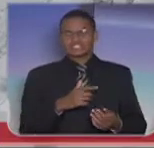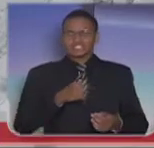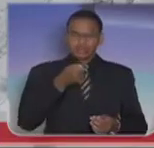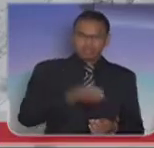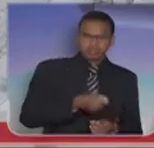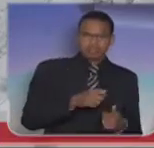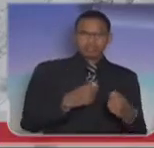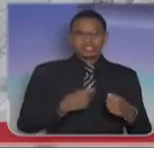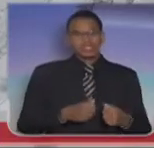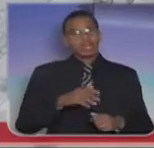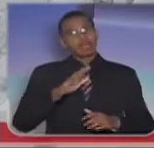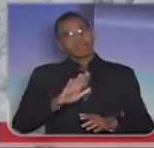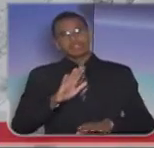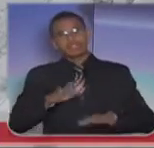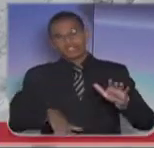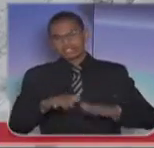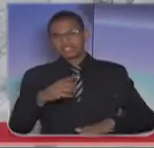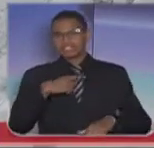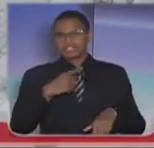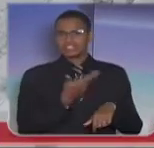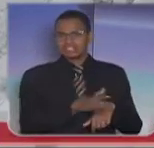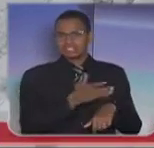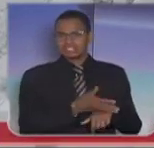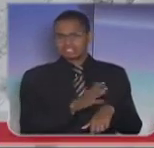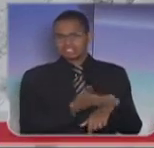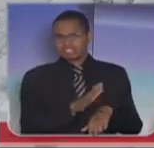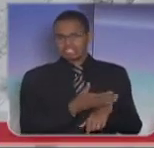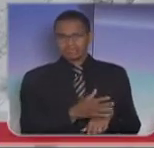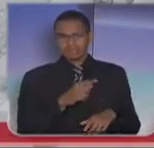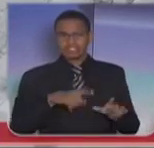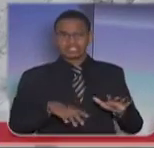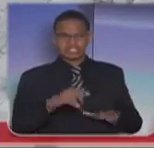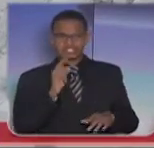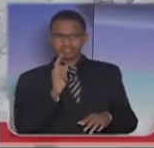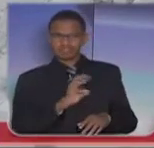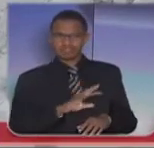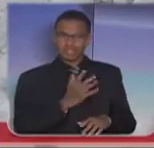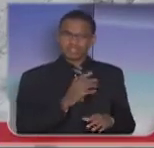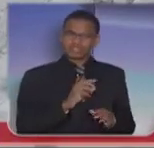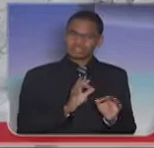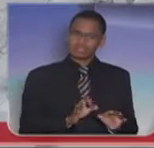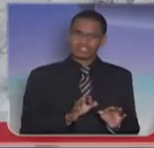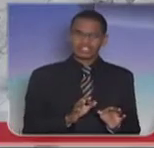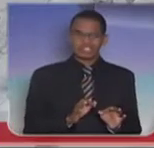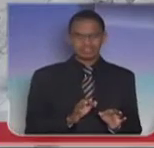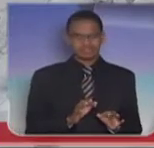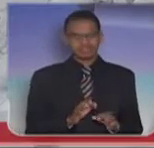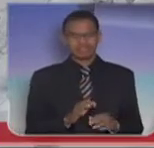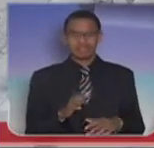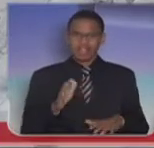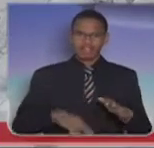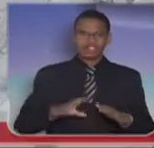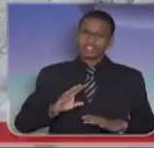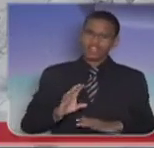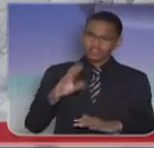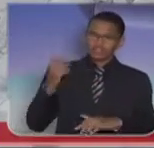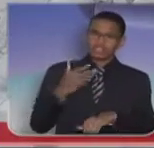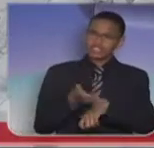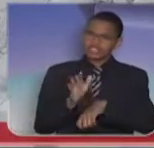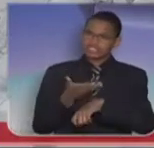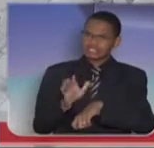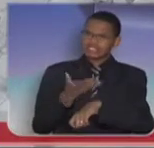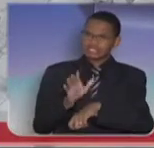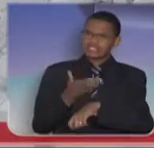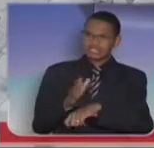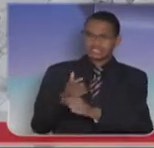acontece. Nós, ao longo da nossa carreira, perdemos colegas também em treinamento, porque o soldado, principalmente nas Forças Armadas, ele tem que ser preparado